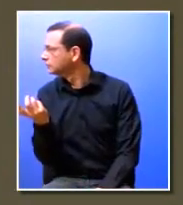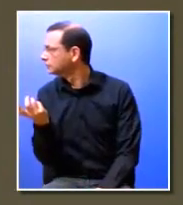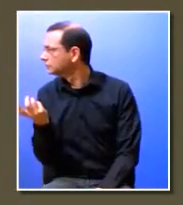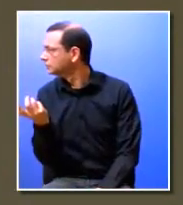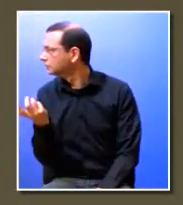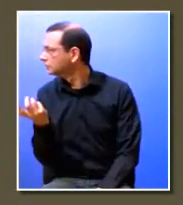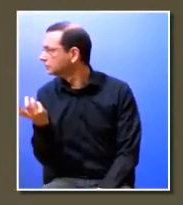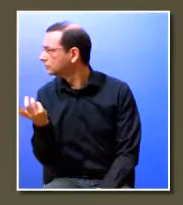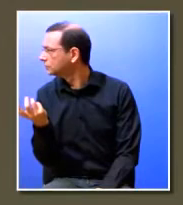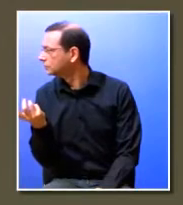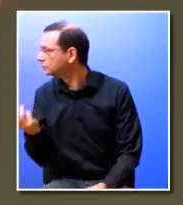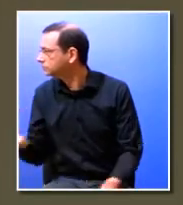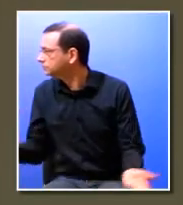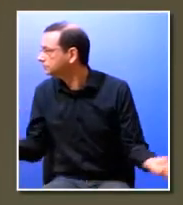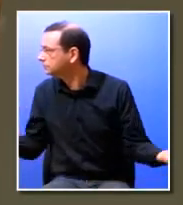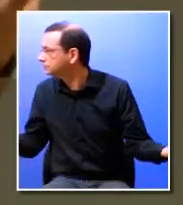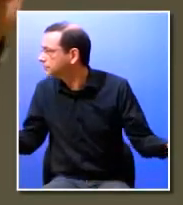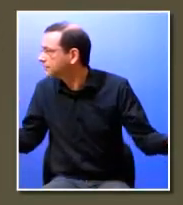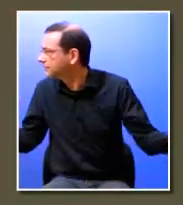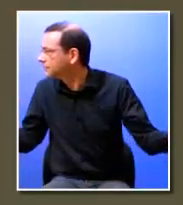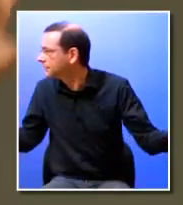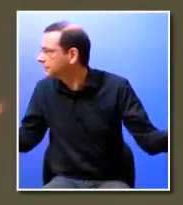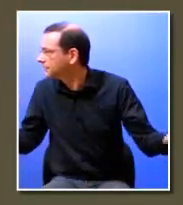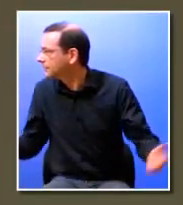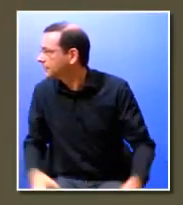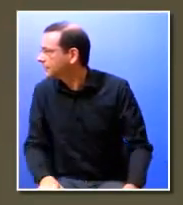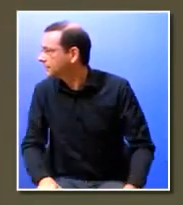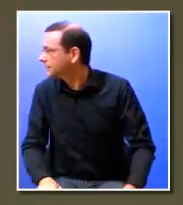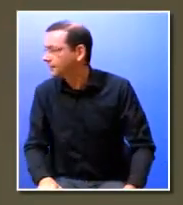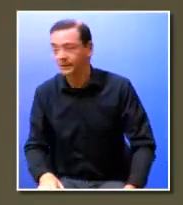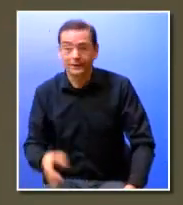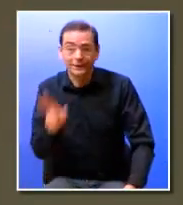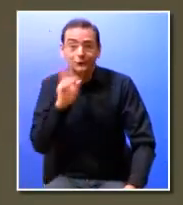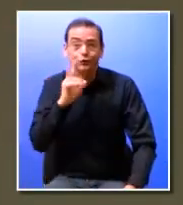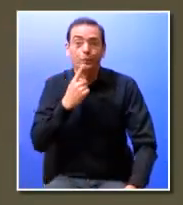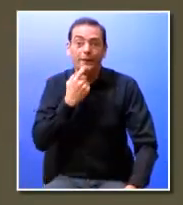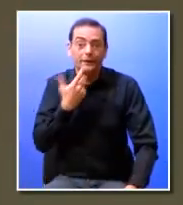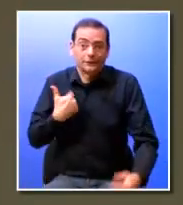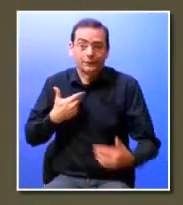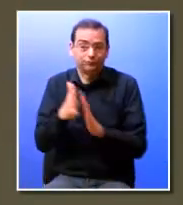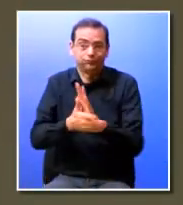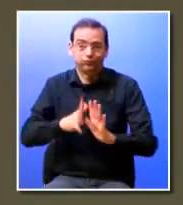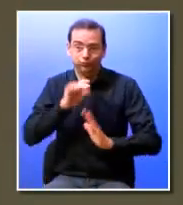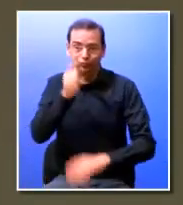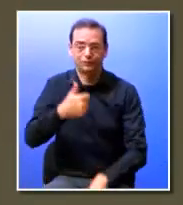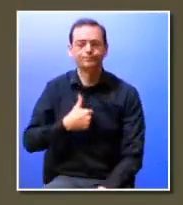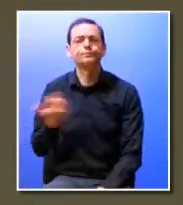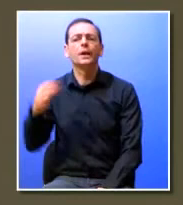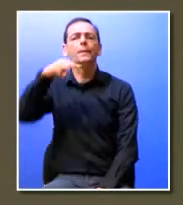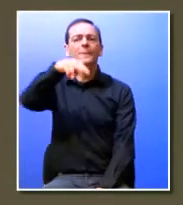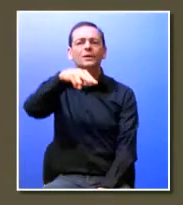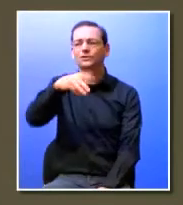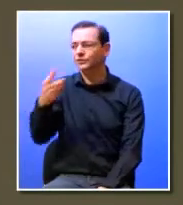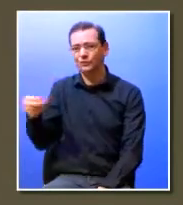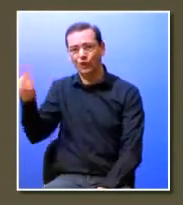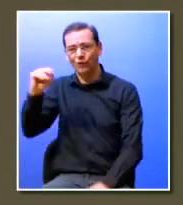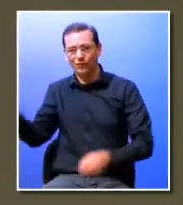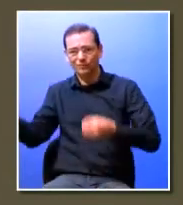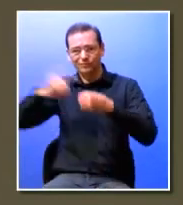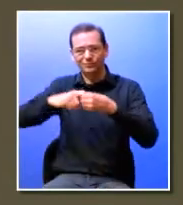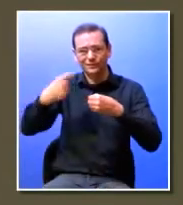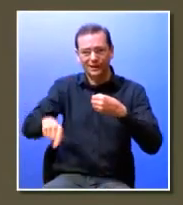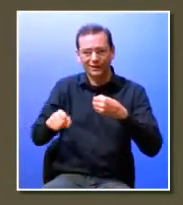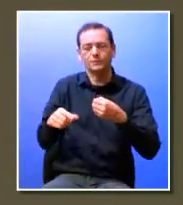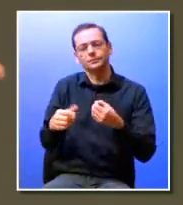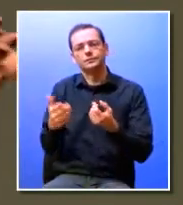Talent e desculpem-me os inglesismos isto é muito a Microsoft todo o talento jovem que entra na Microsoft é convidado também a ser mentor